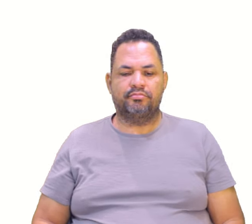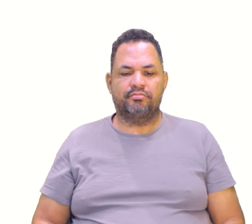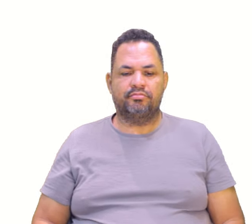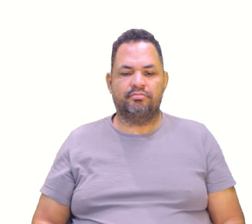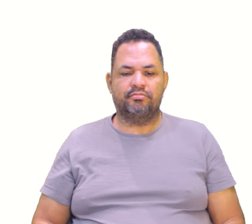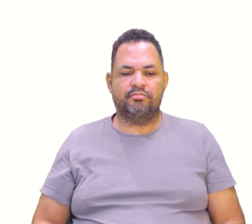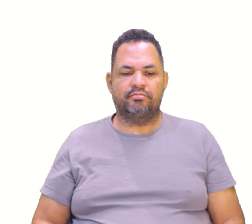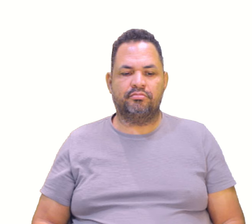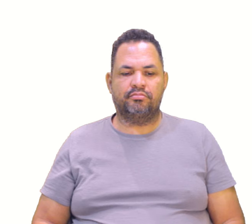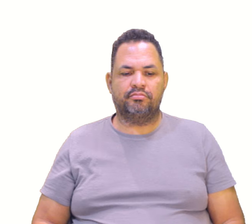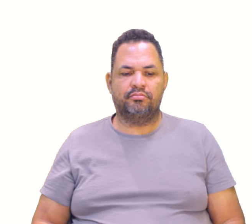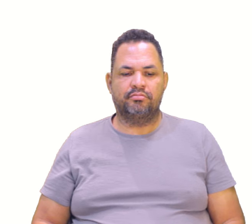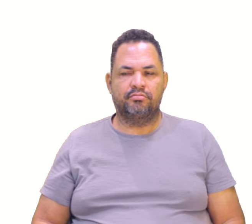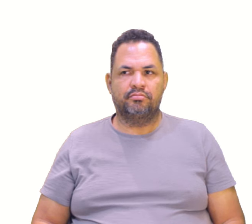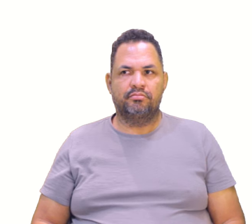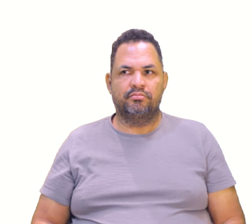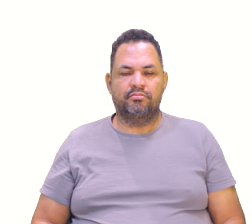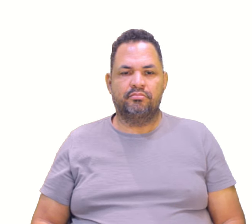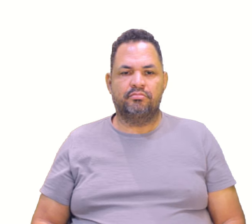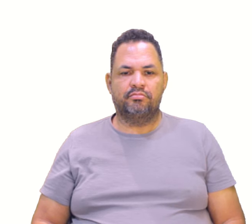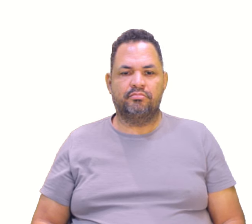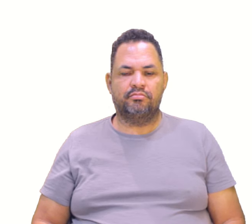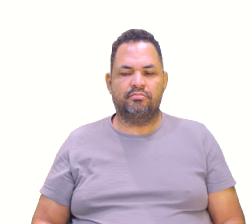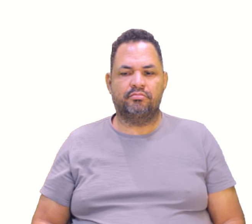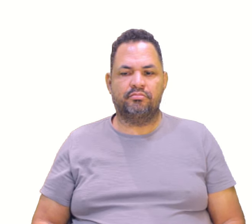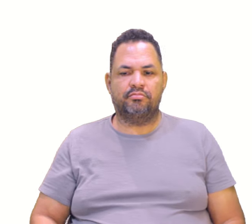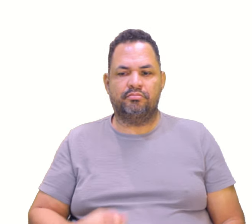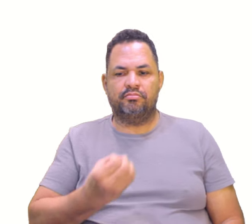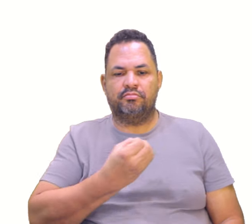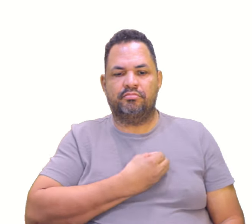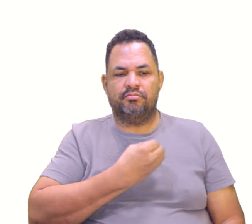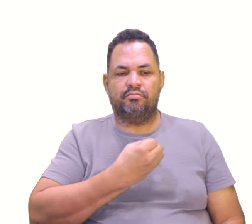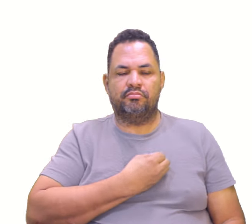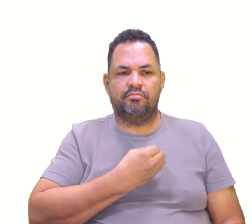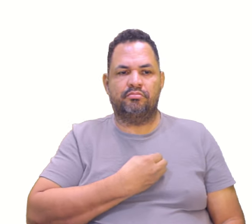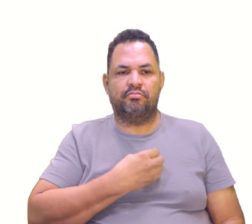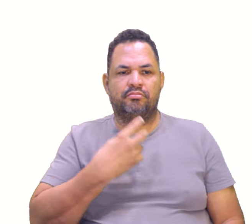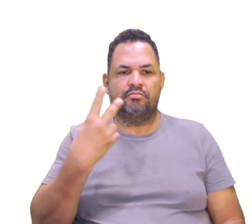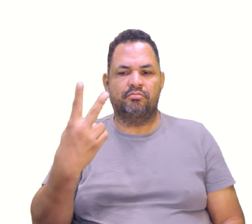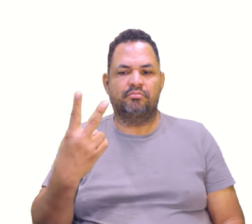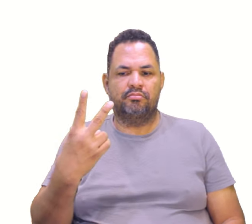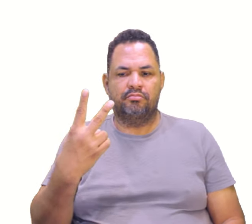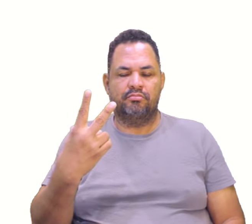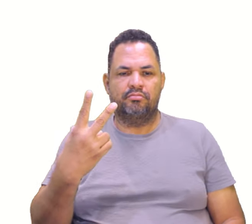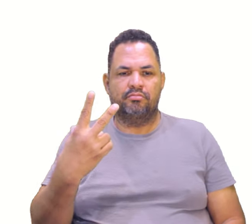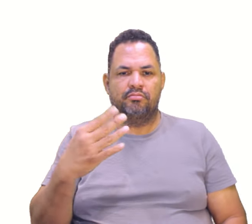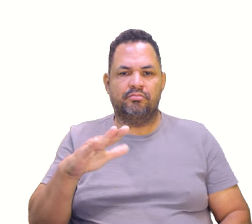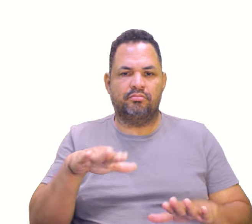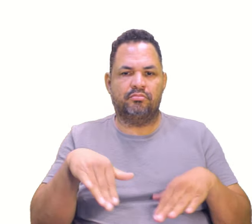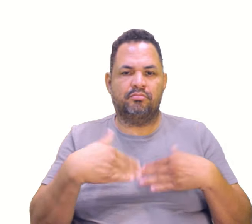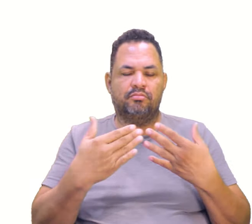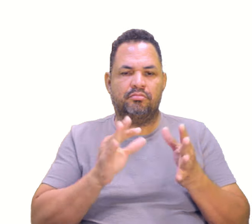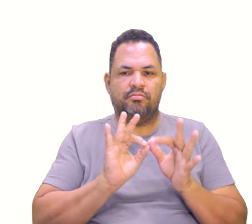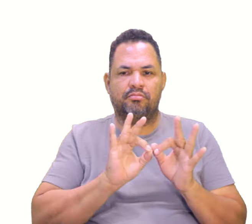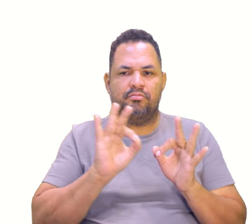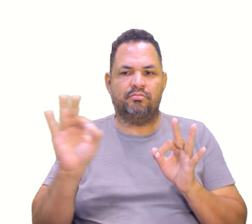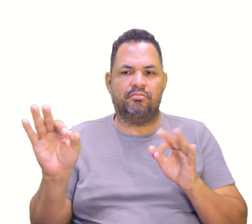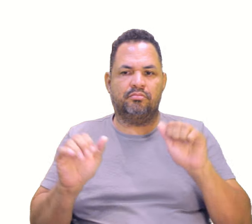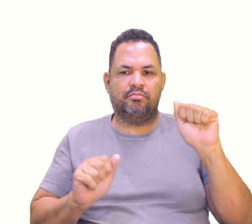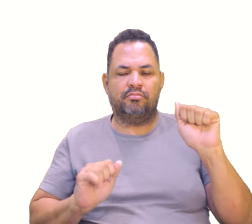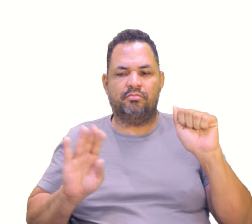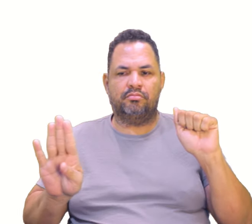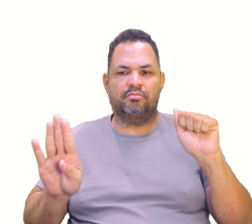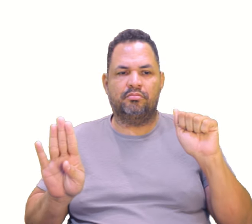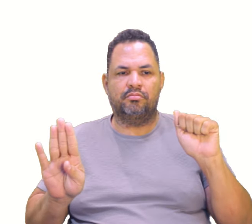Certinho até aí? Certinho. Então vamos para a questão de número 2. Bora ver. Qual é a distância entre os